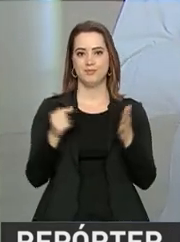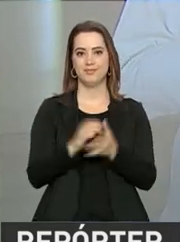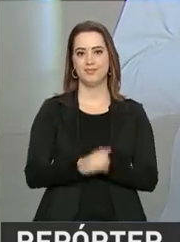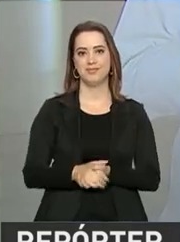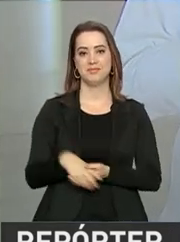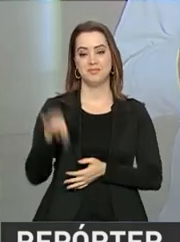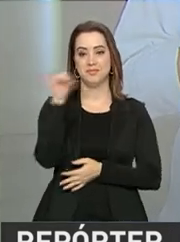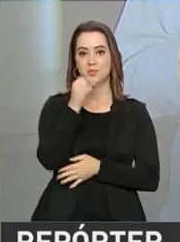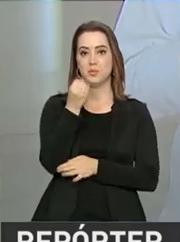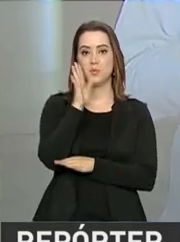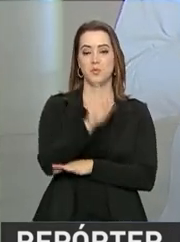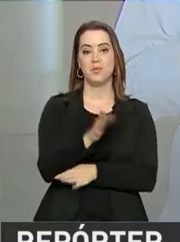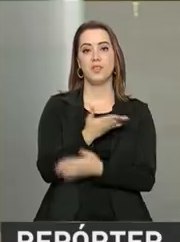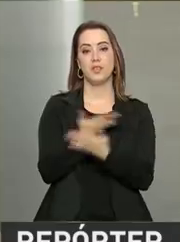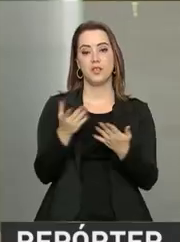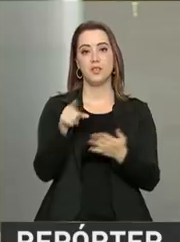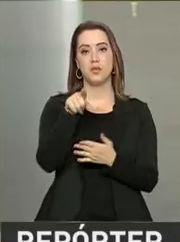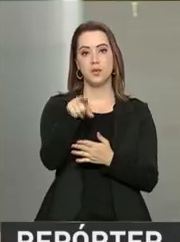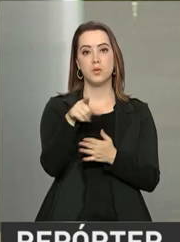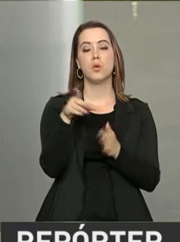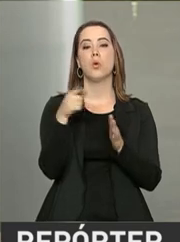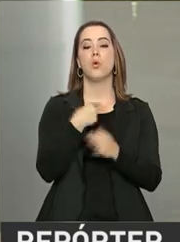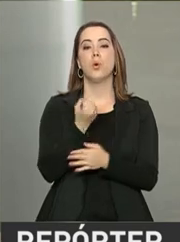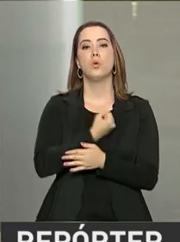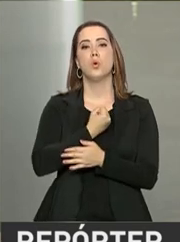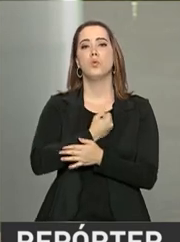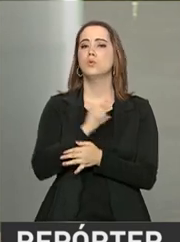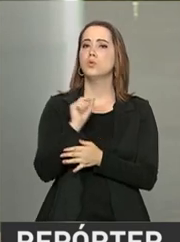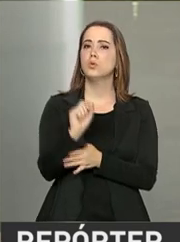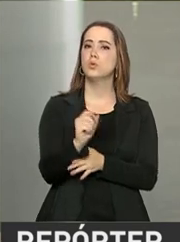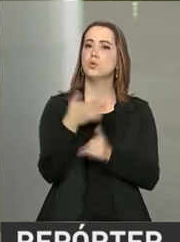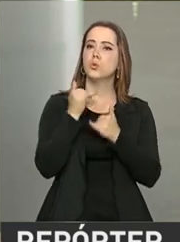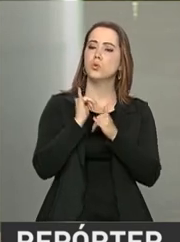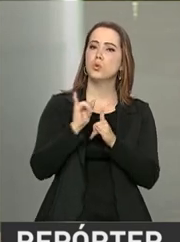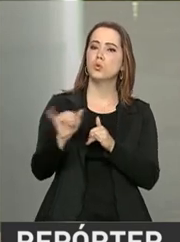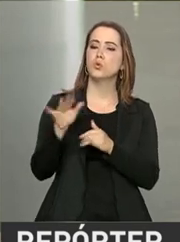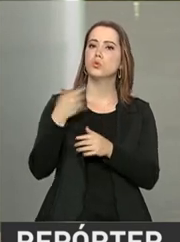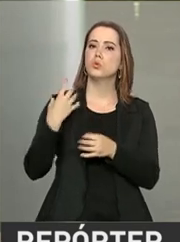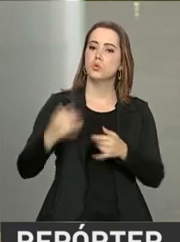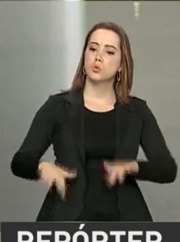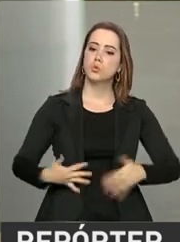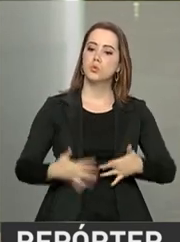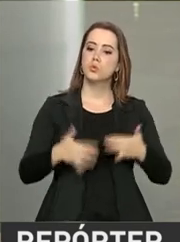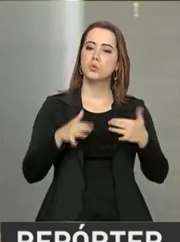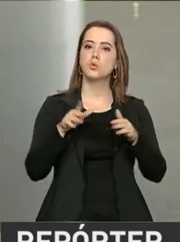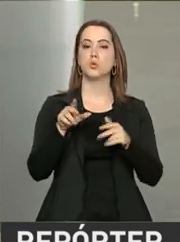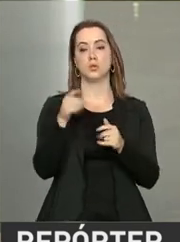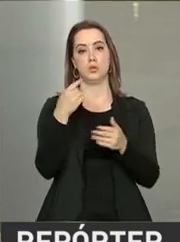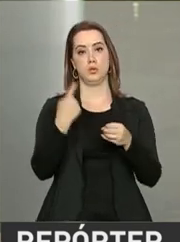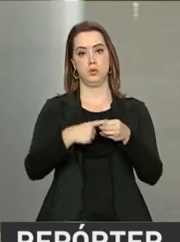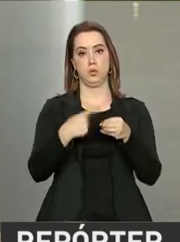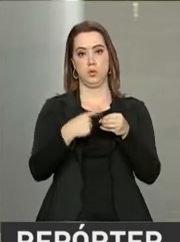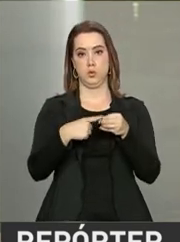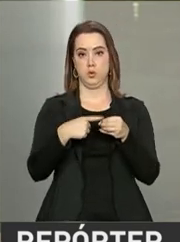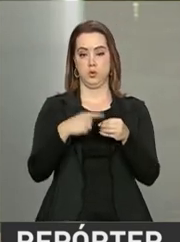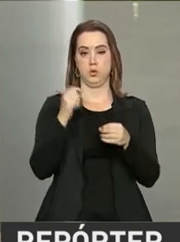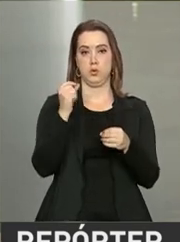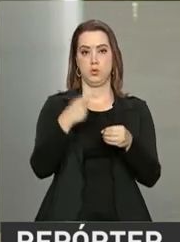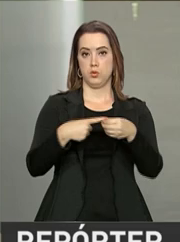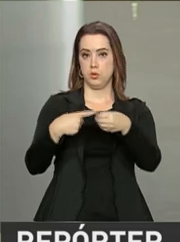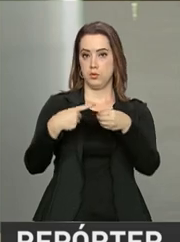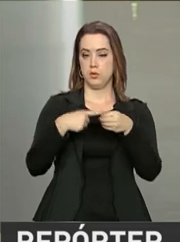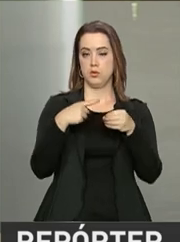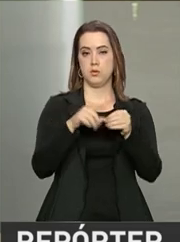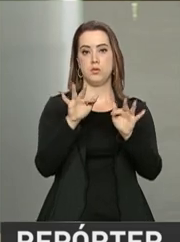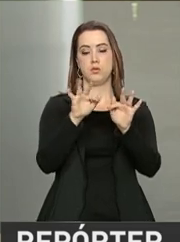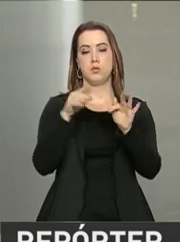Olá, boa tarde, José Luiz. Os dados sobre os gastos com o Bolsa Família em 2015 devem ser lançados no sistema SuasWeb